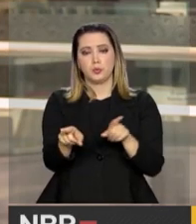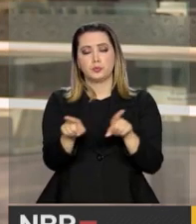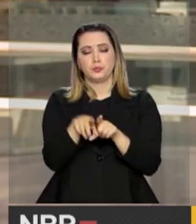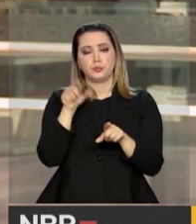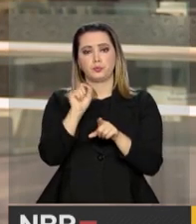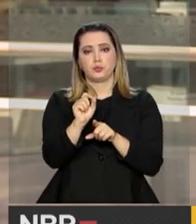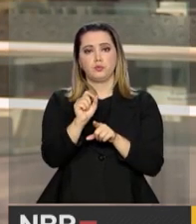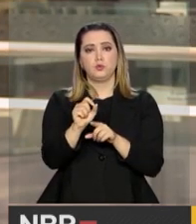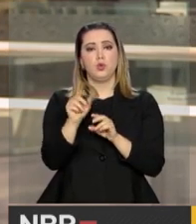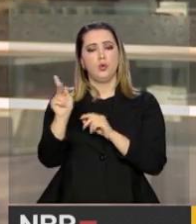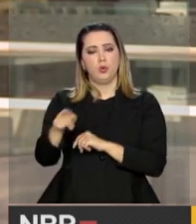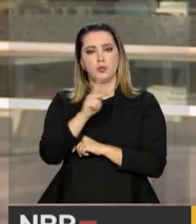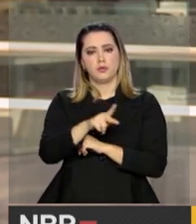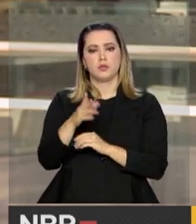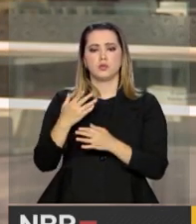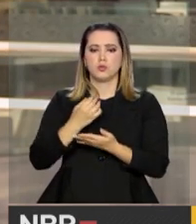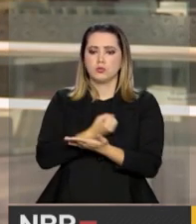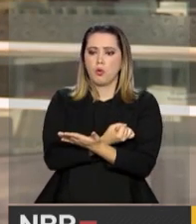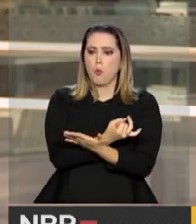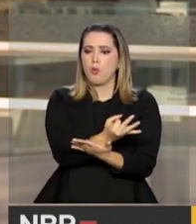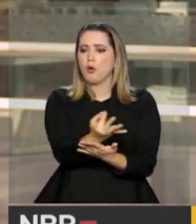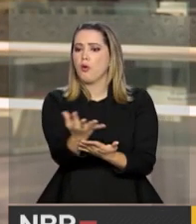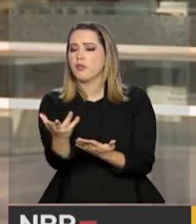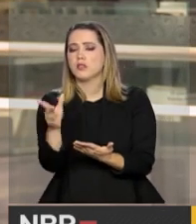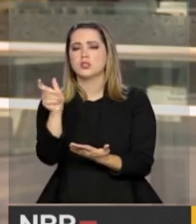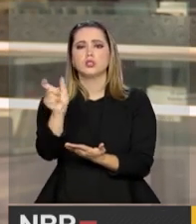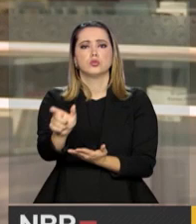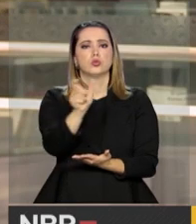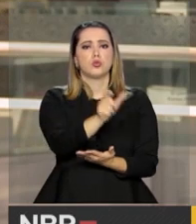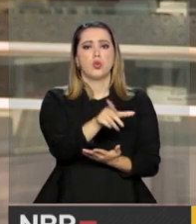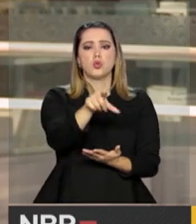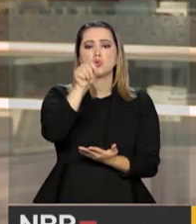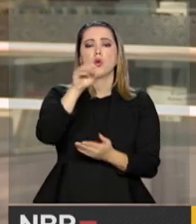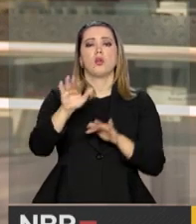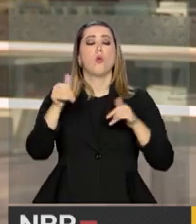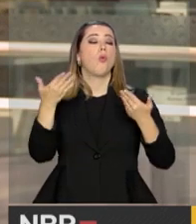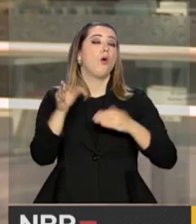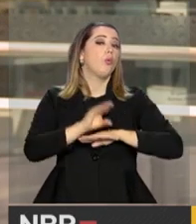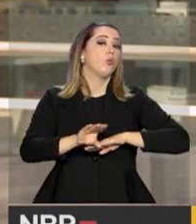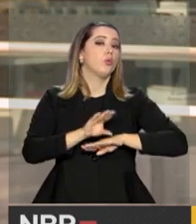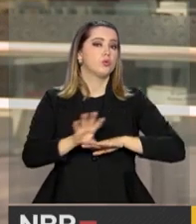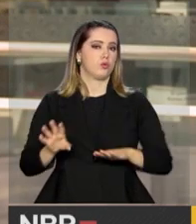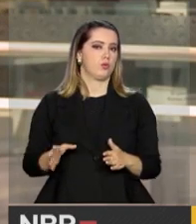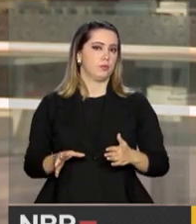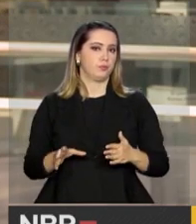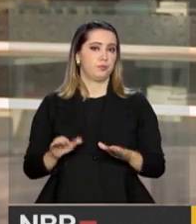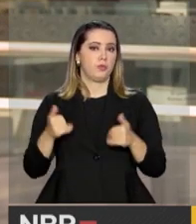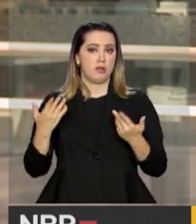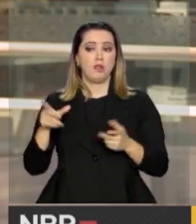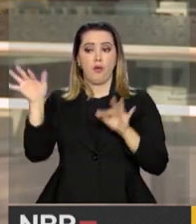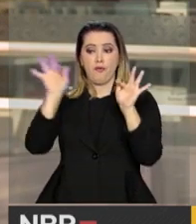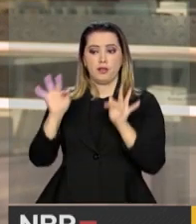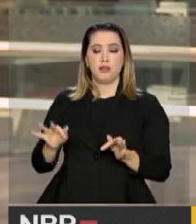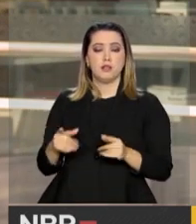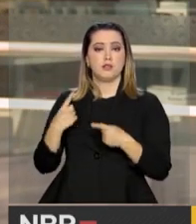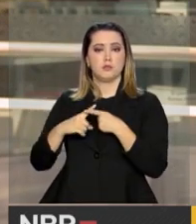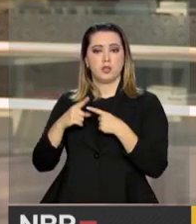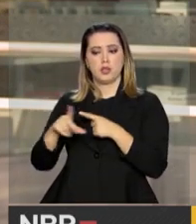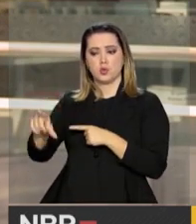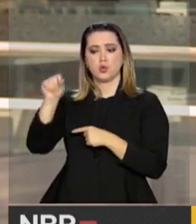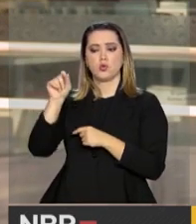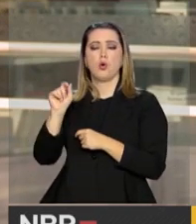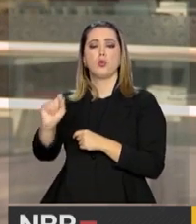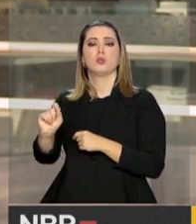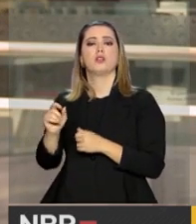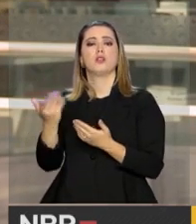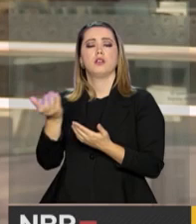enorme, ofertada, permite que o servidor escolha o que ele quer fazer. Então, ele vai estar feliz, escolhendo o